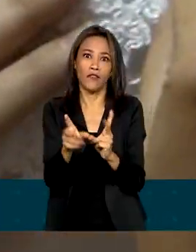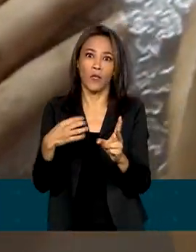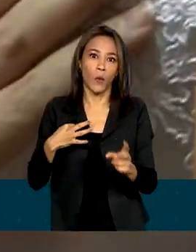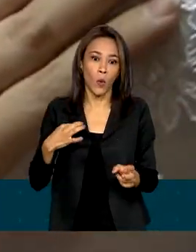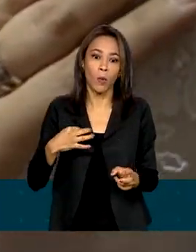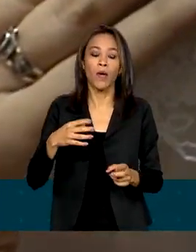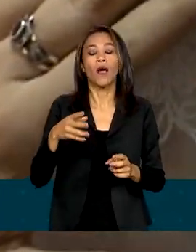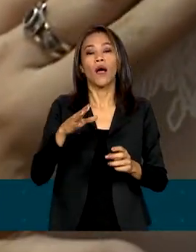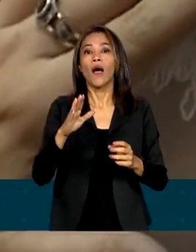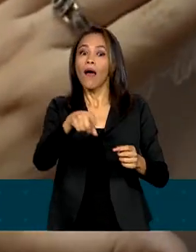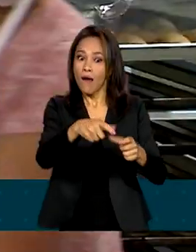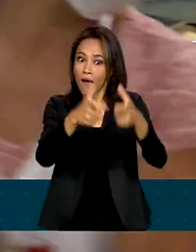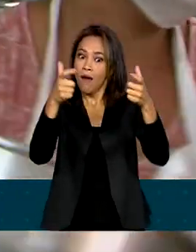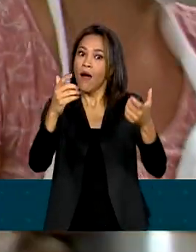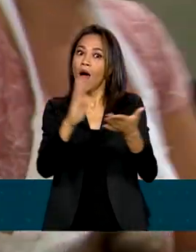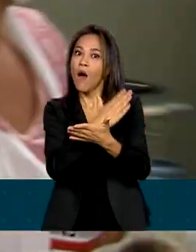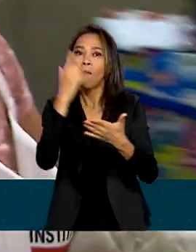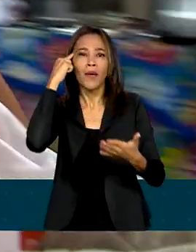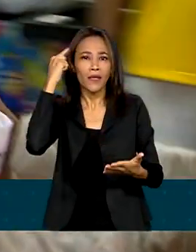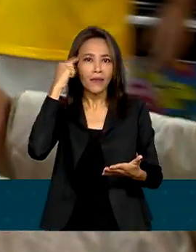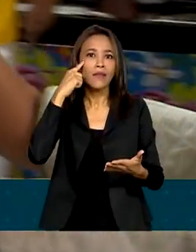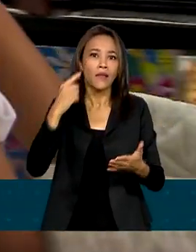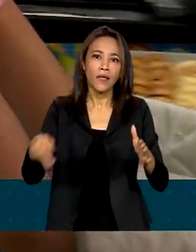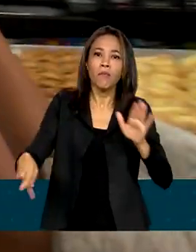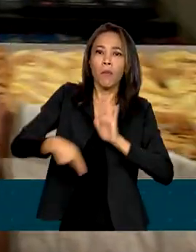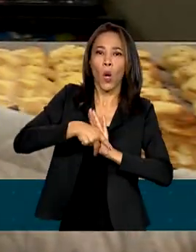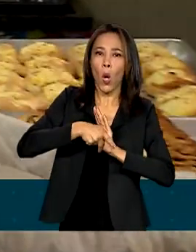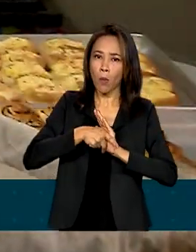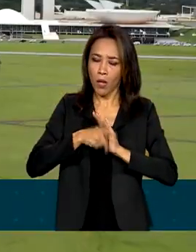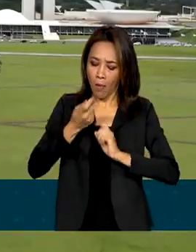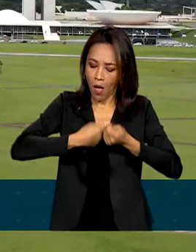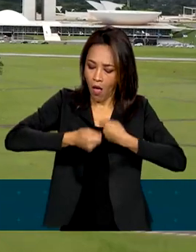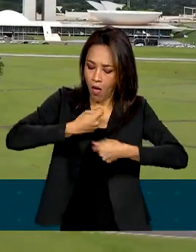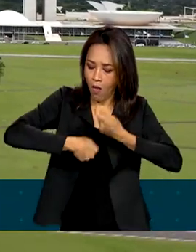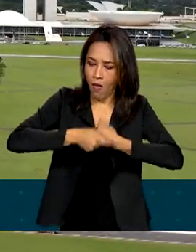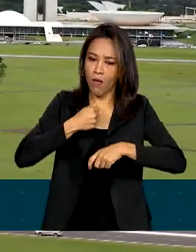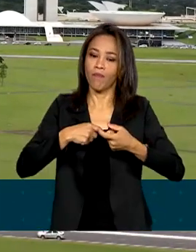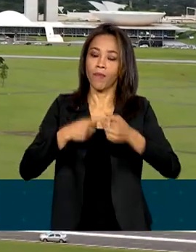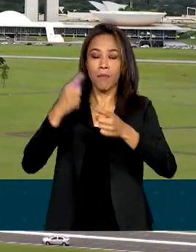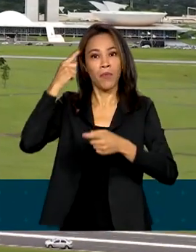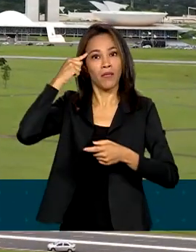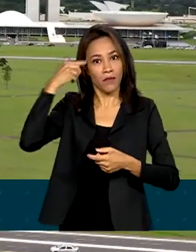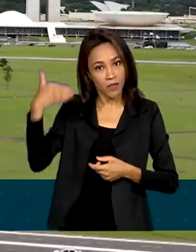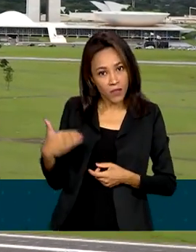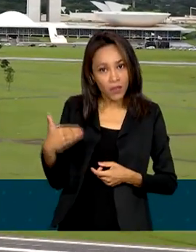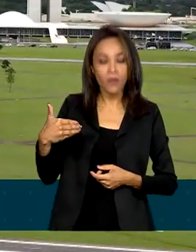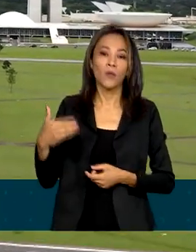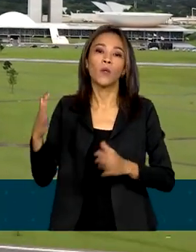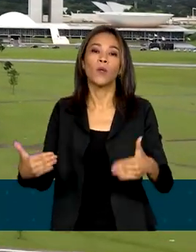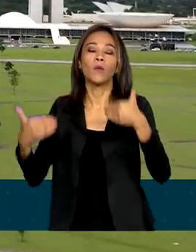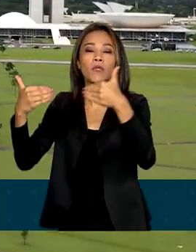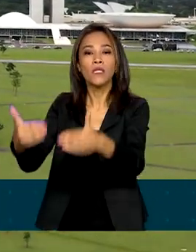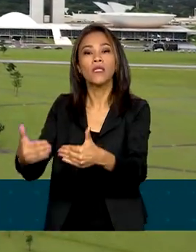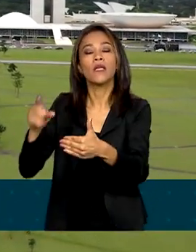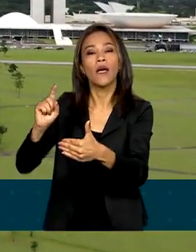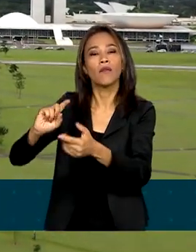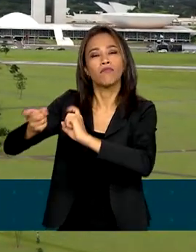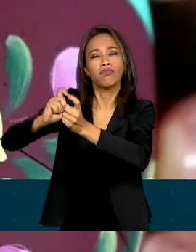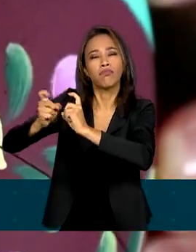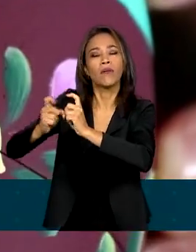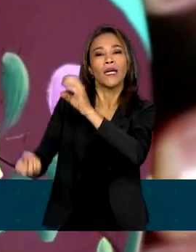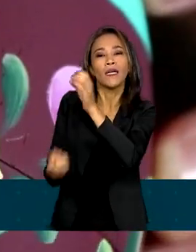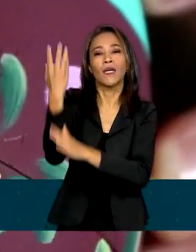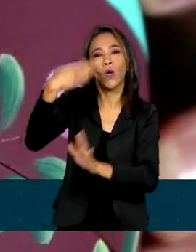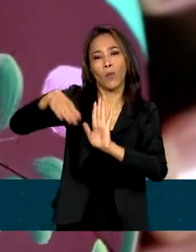em abrir o próprio negócio e melhorar a renda. Pensando nisso, o Ministério da Fazenda criou o programa Mulher Cidadã,